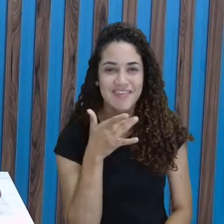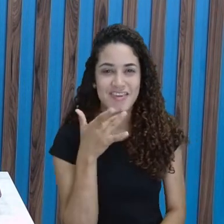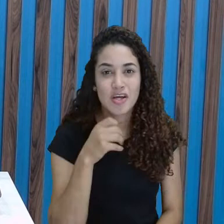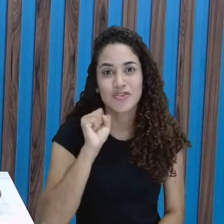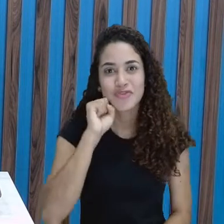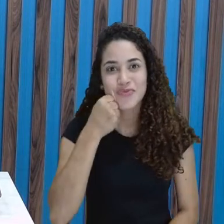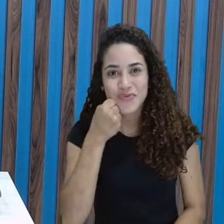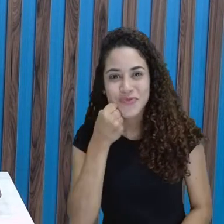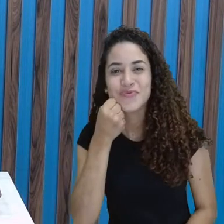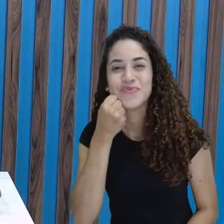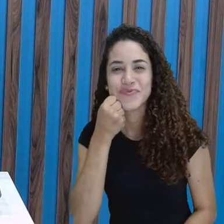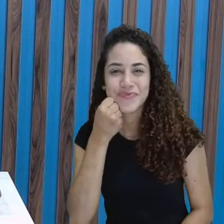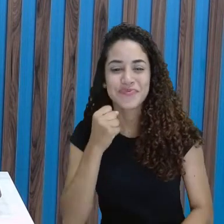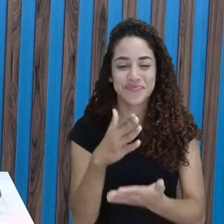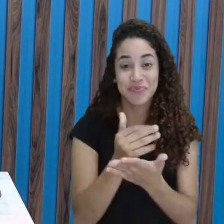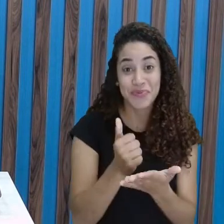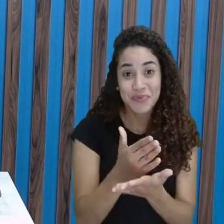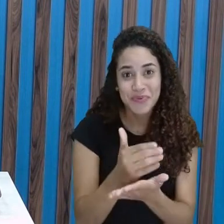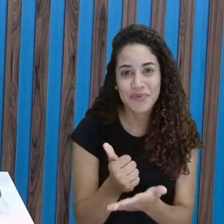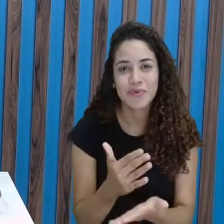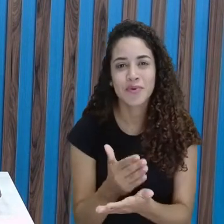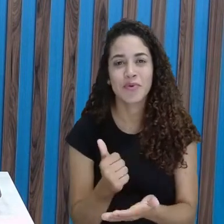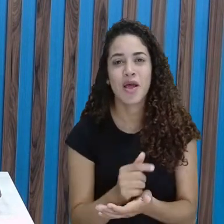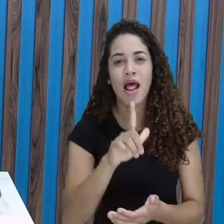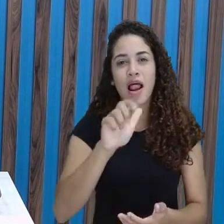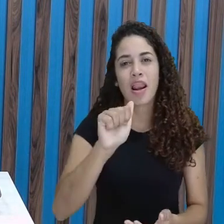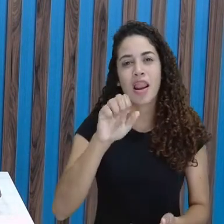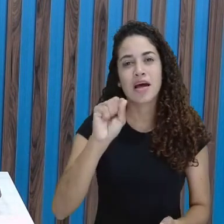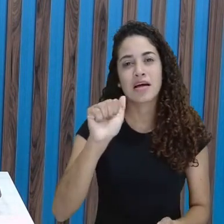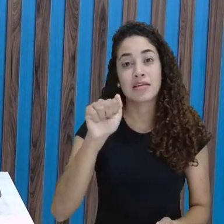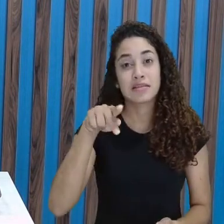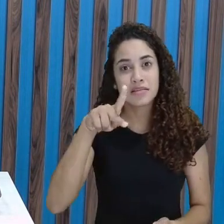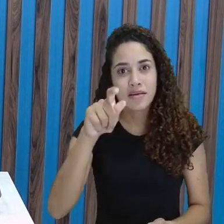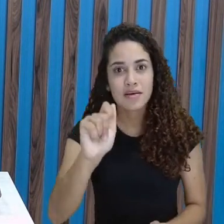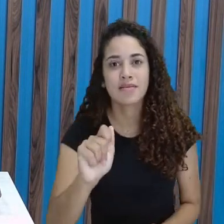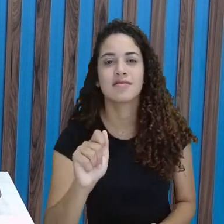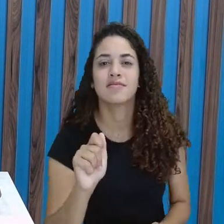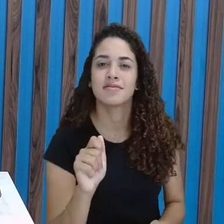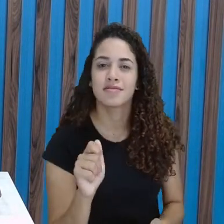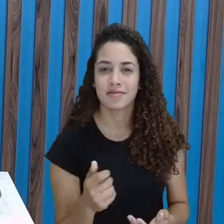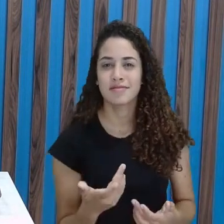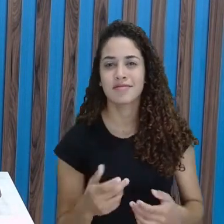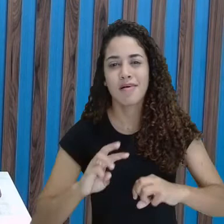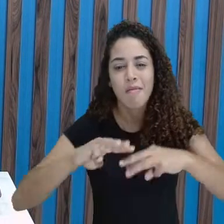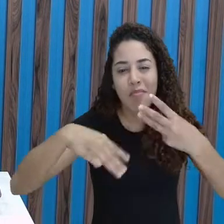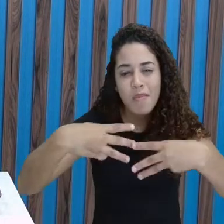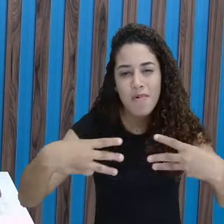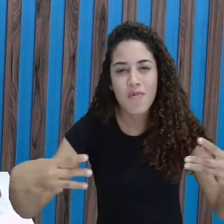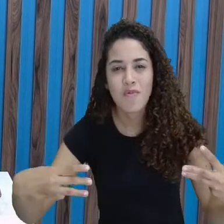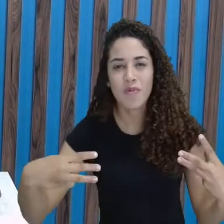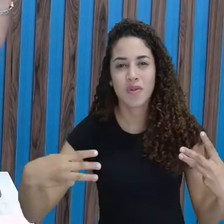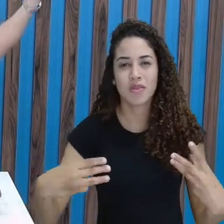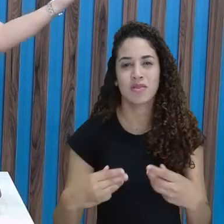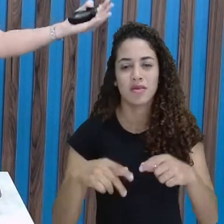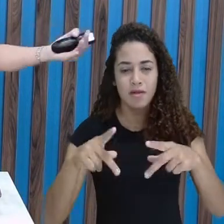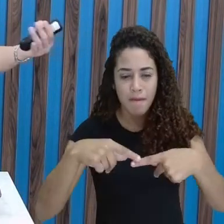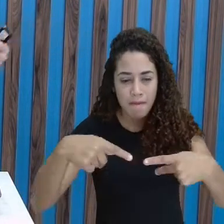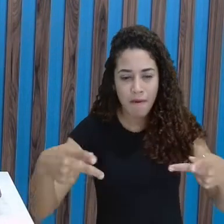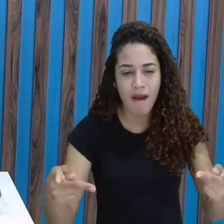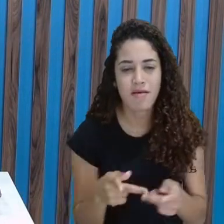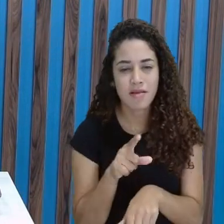suco, um bolo, uma lasanha, como Nicole gosta, uma macarronada, um prato de